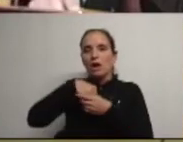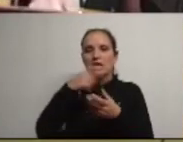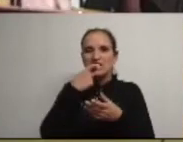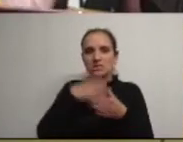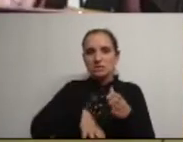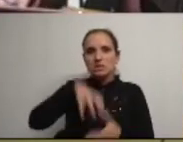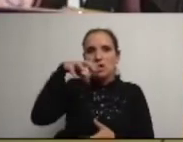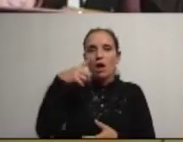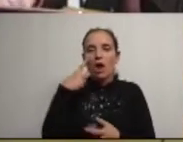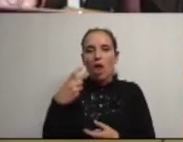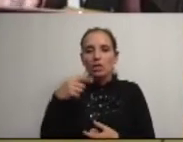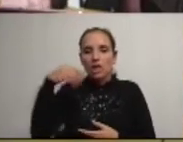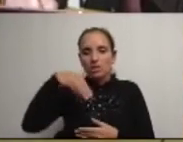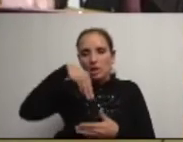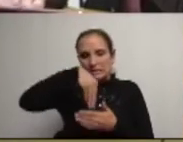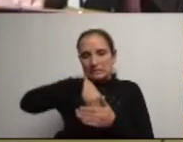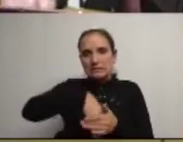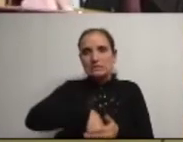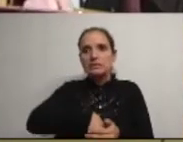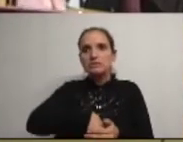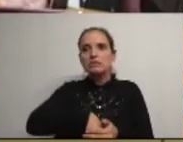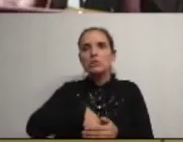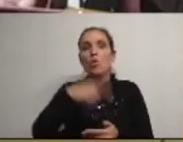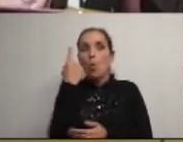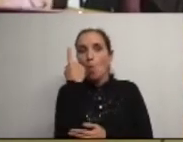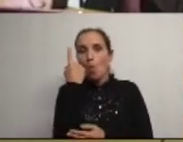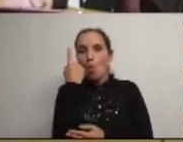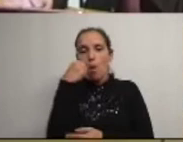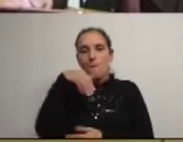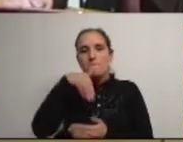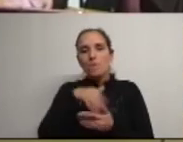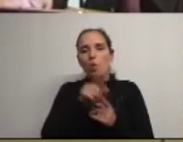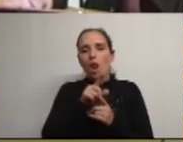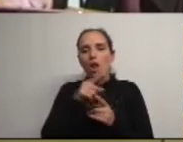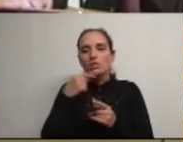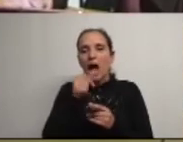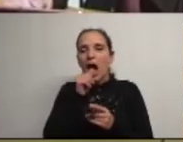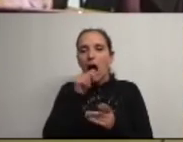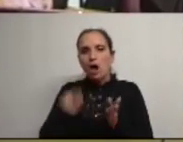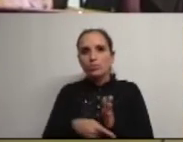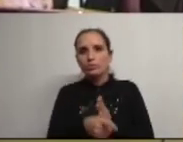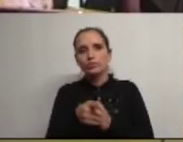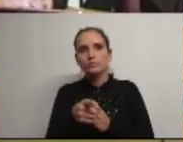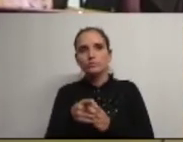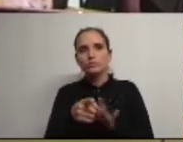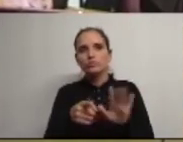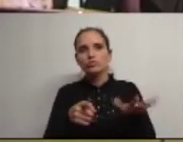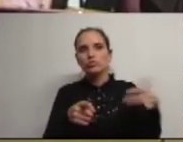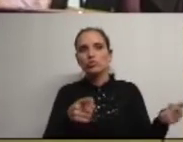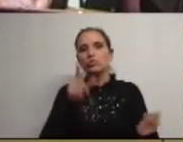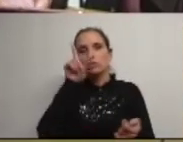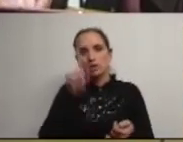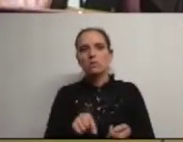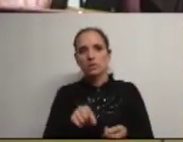detectou-se que detectou-se um dos pilares encontrou um veio de água e depois outro a seguir também